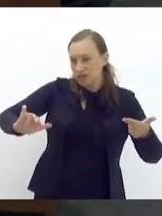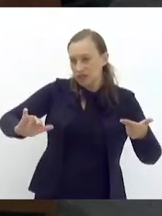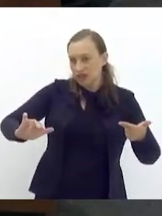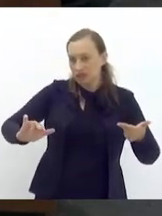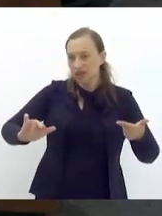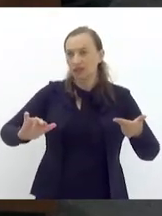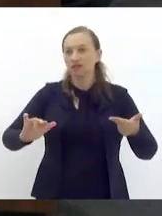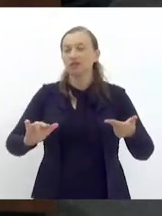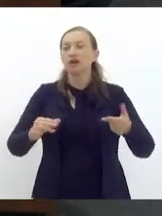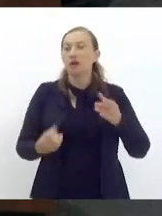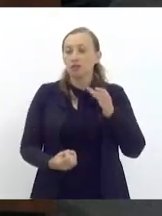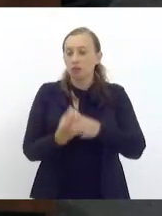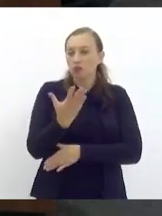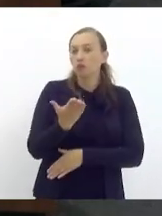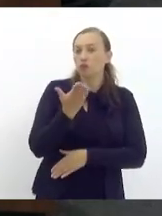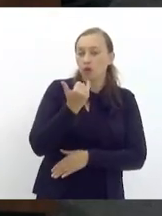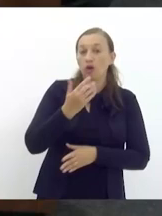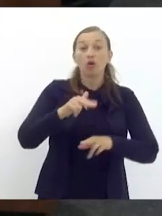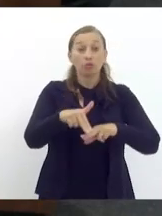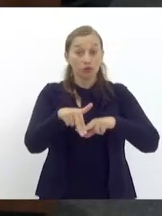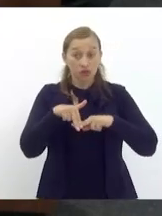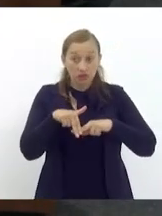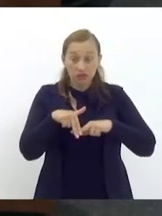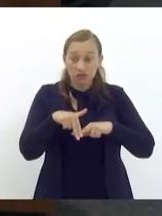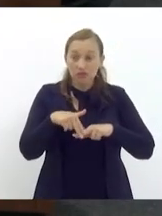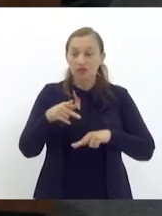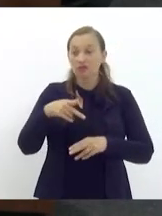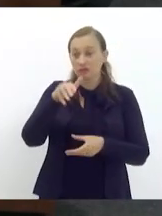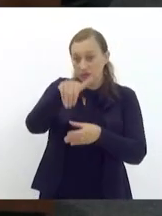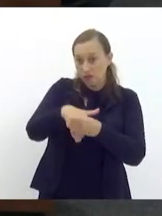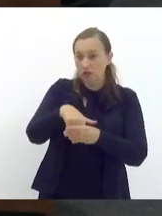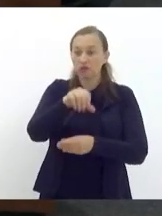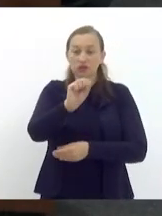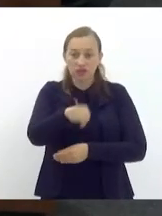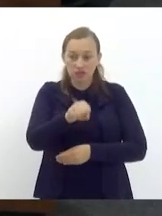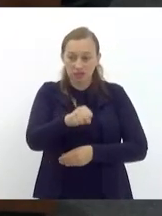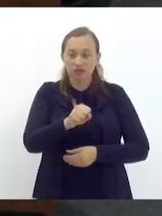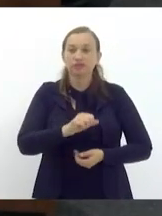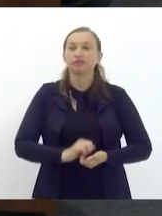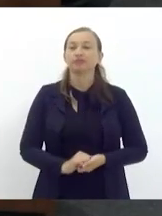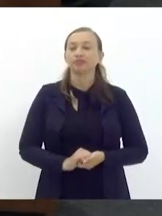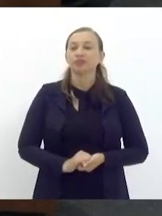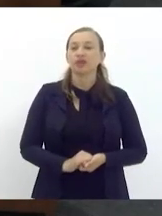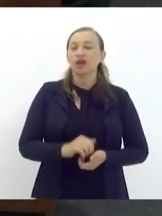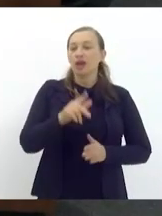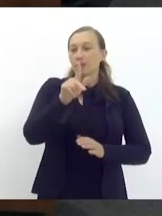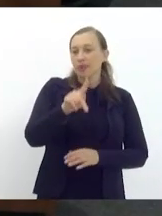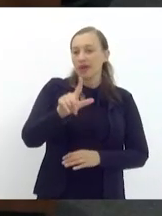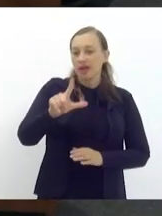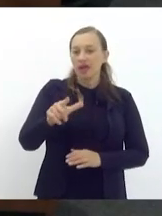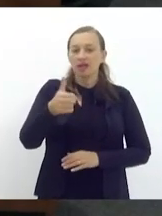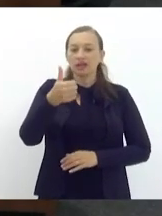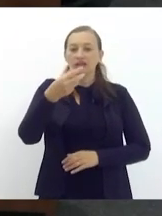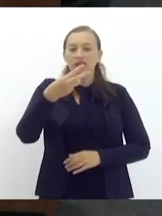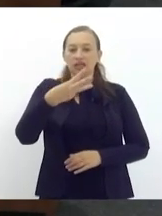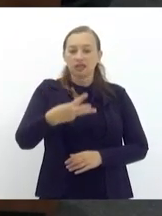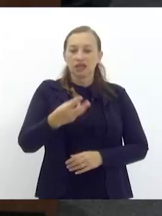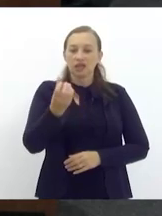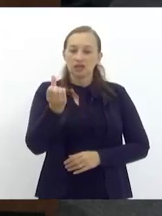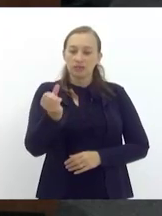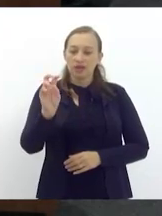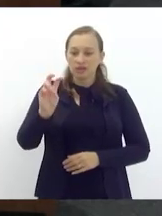para a própria produção de alimentos portanto declaro meu voto favorável ao PL 365 de